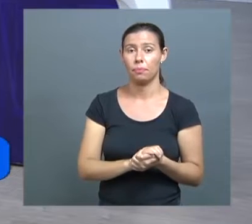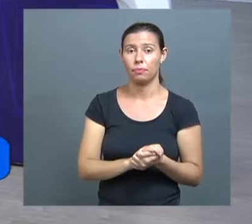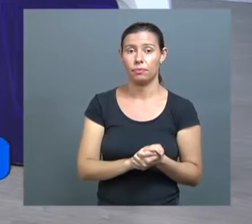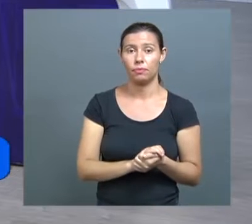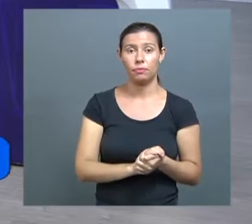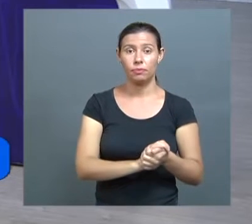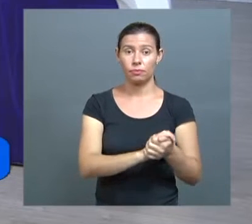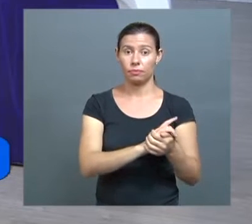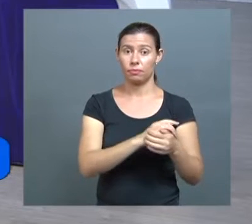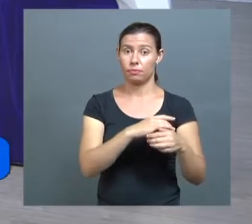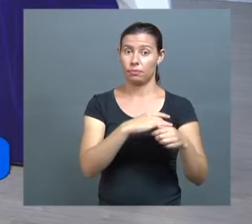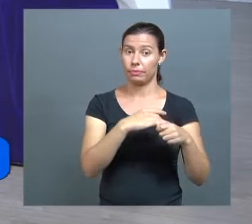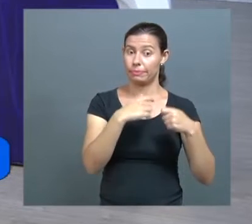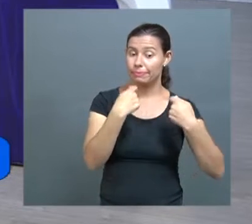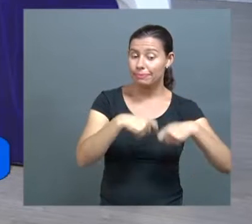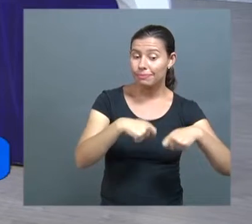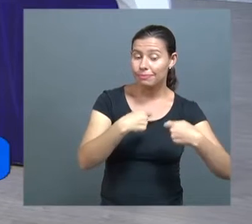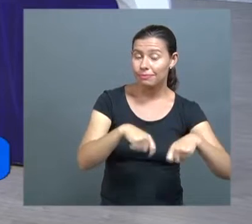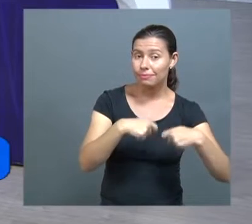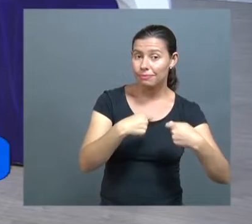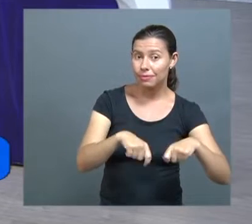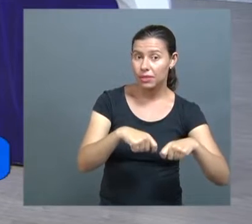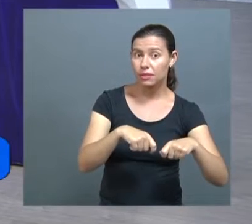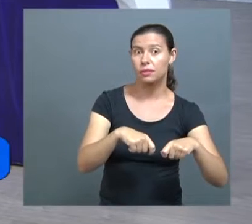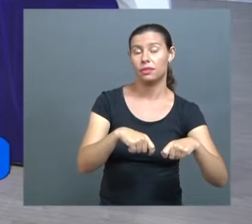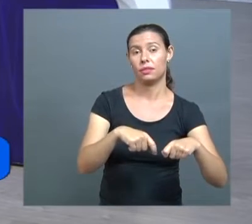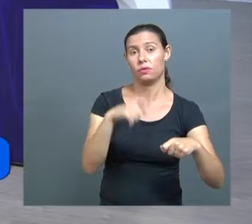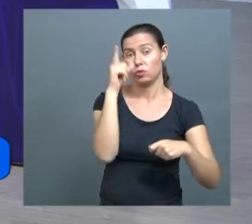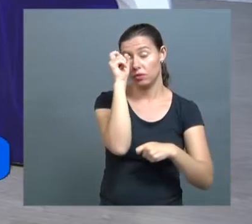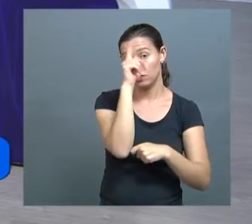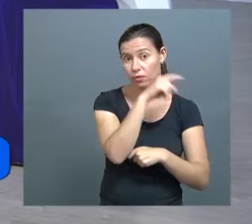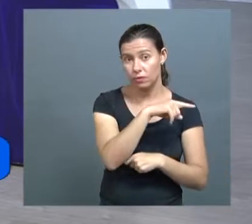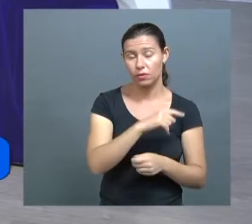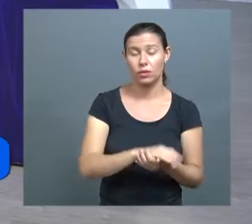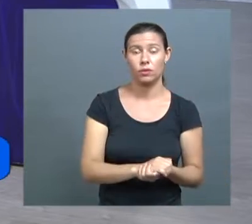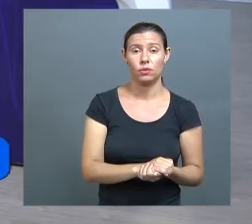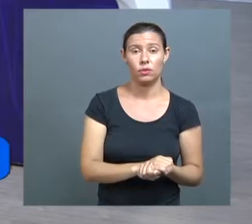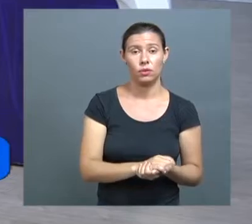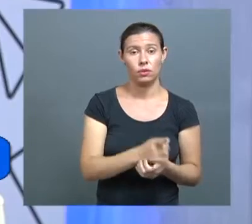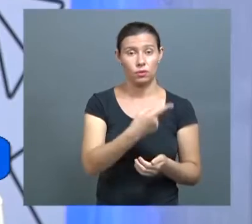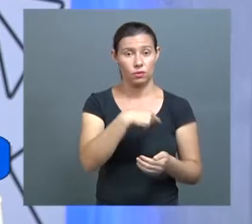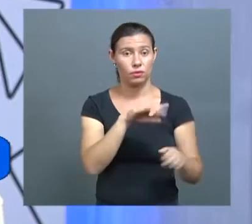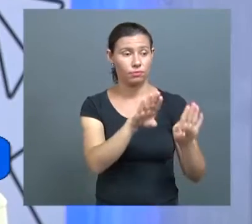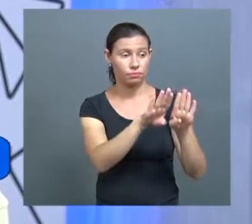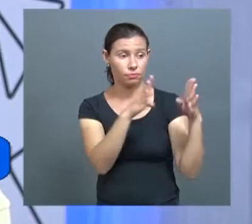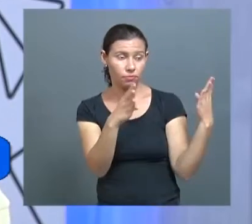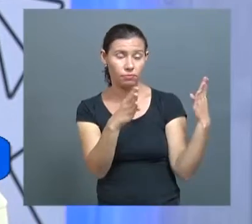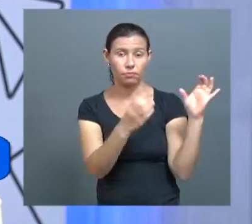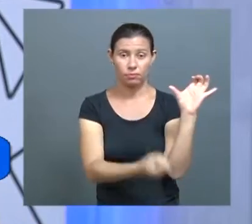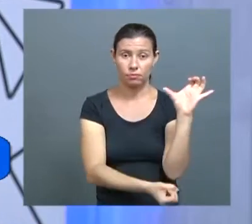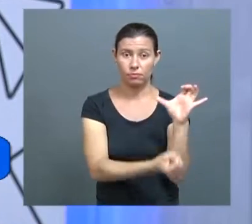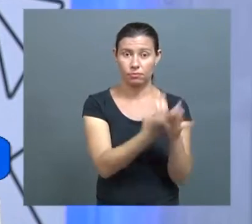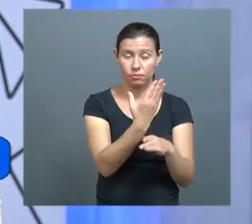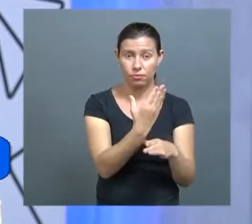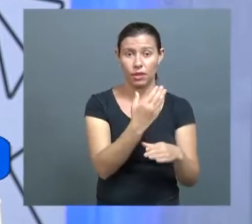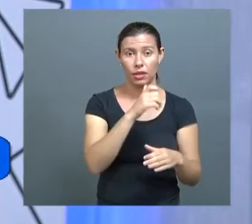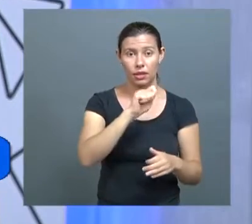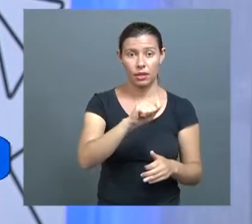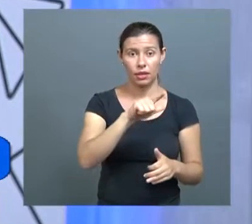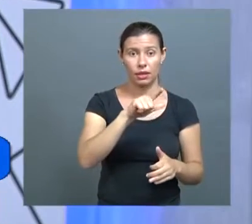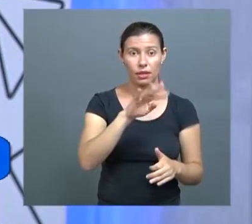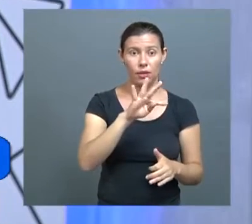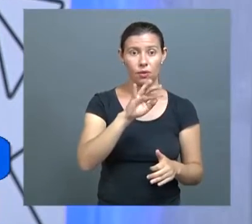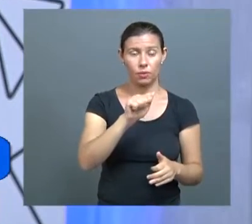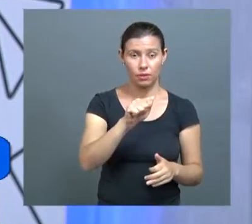as necessidades das quais nós fomos abertos para isso. Alta e média